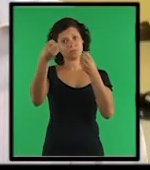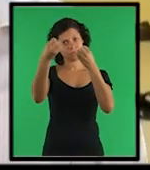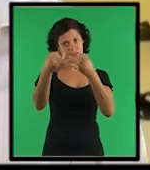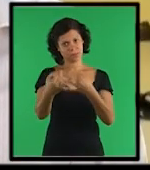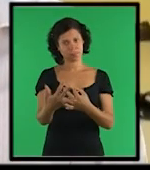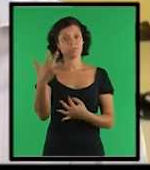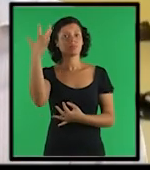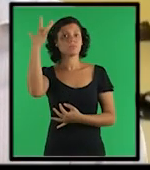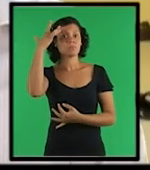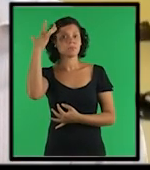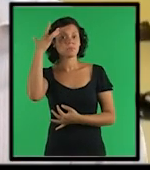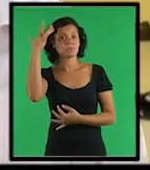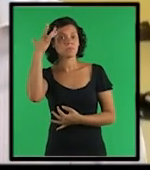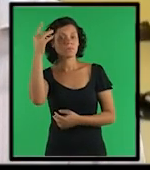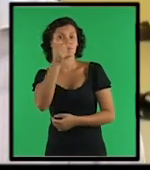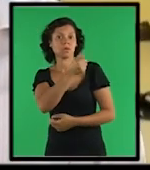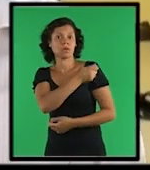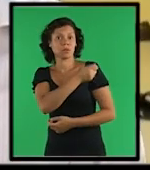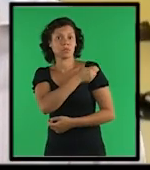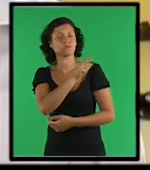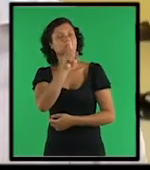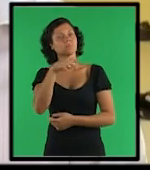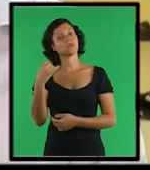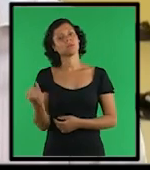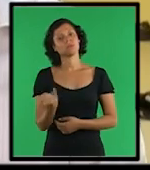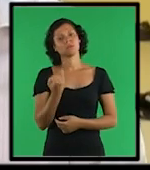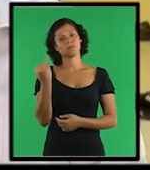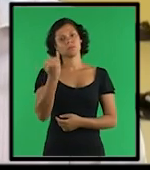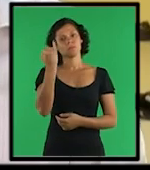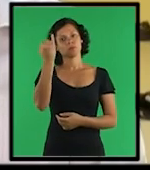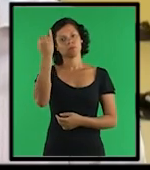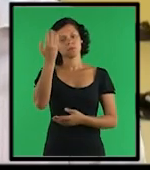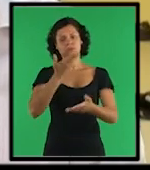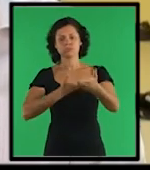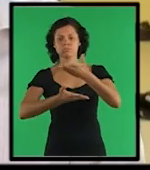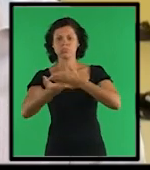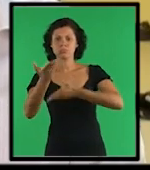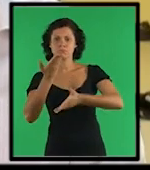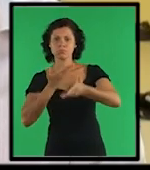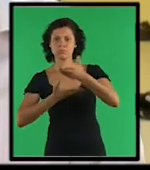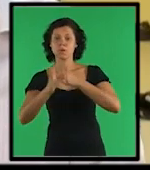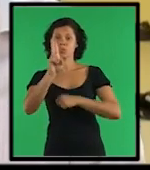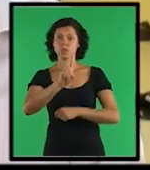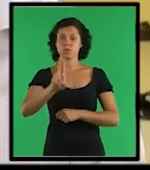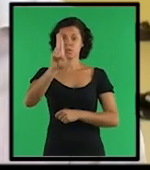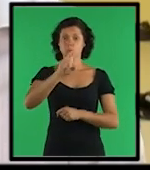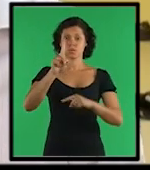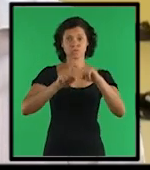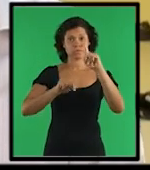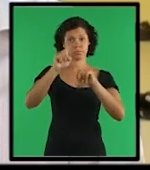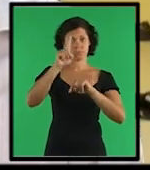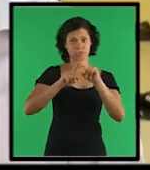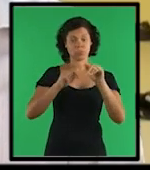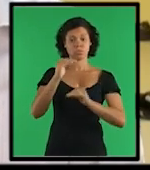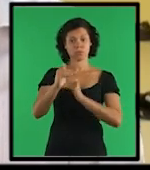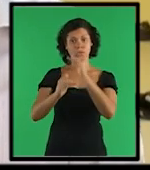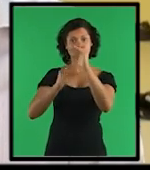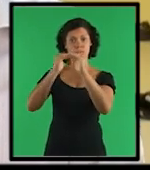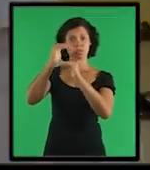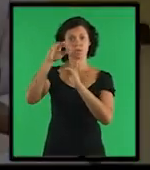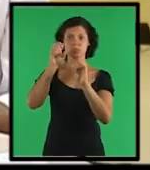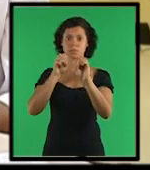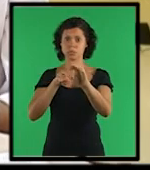maturidade do estudante é fator indispensável para a interação e o sucesso no uso dessa ferramenta no processo de ensino e